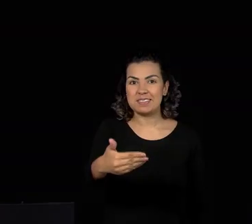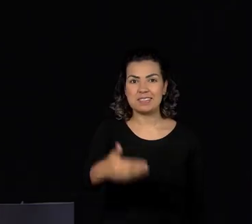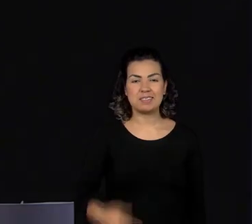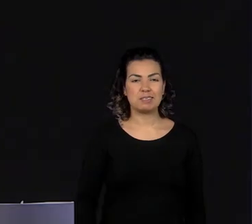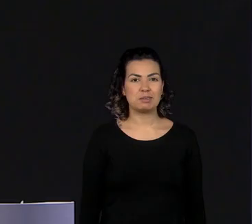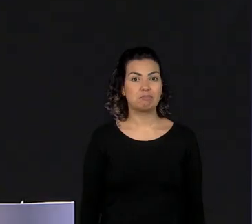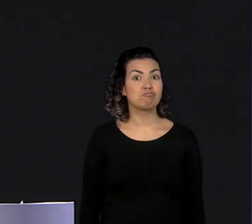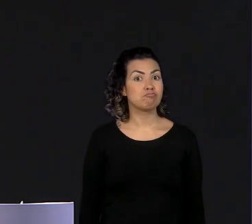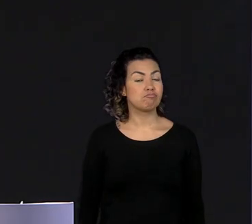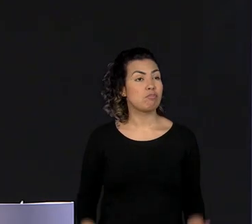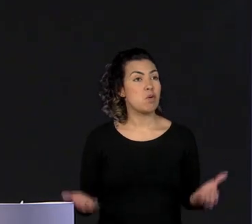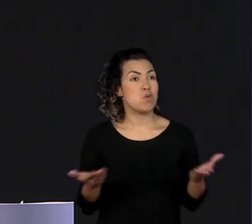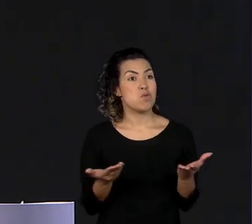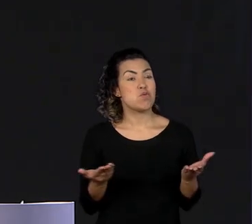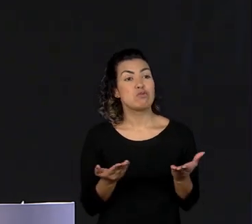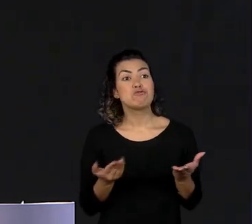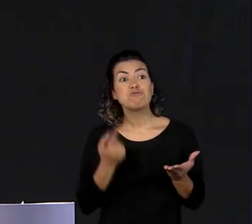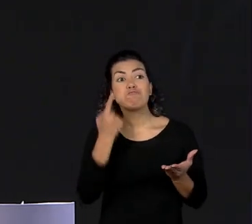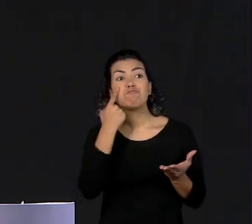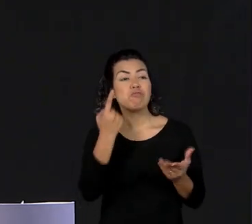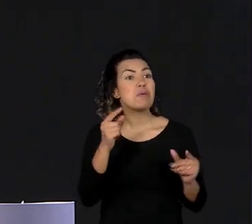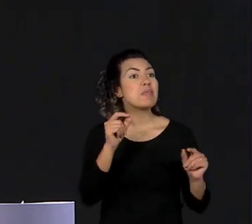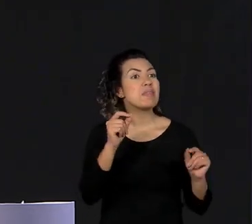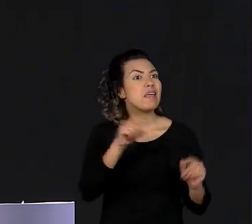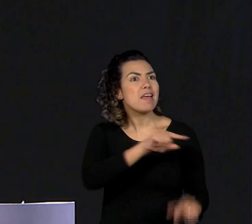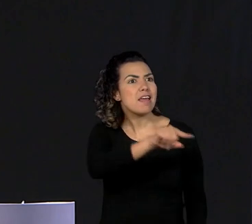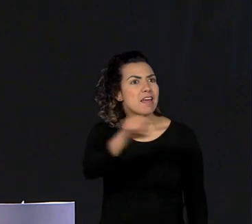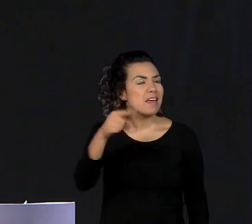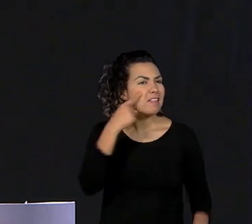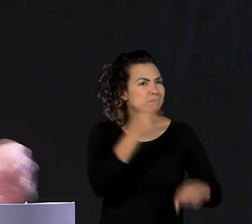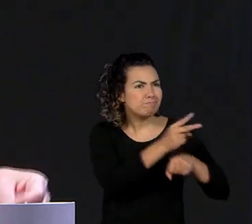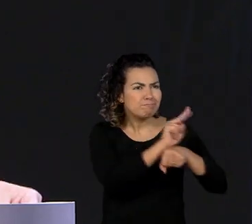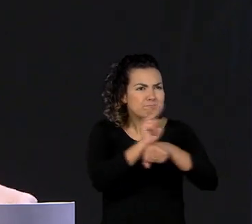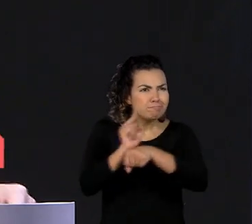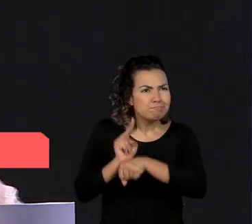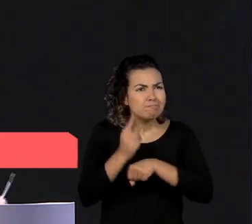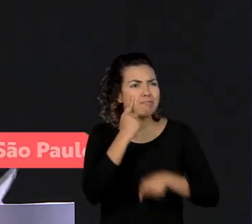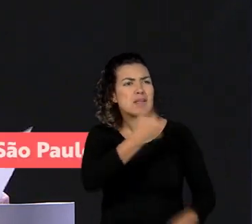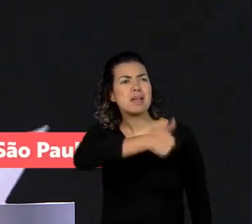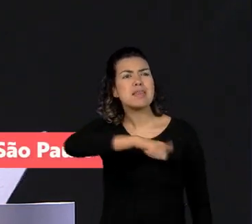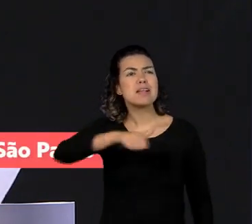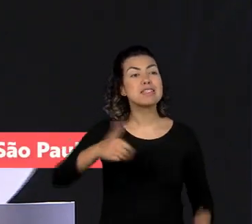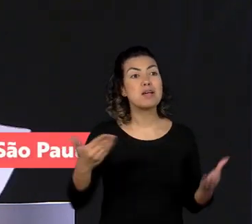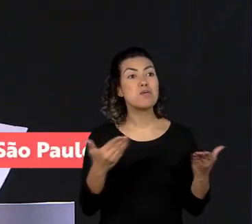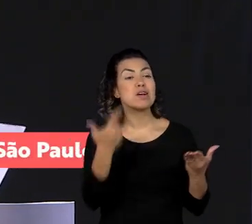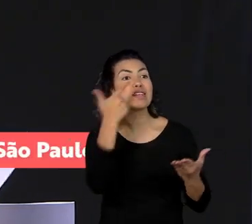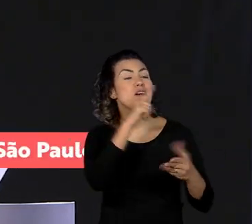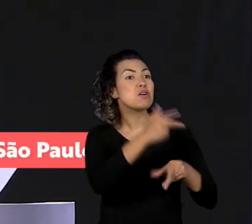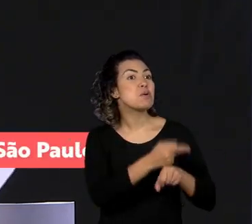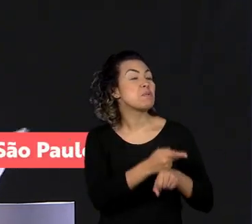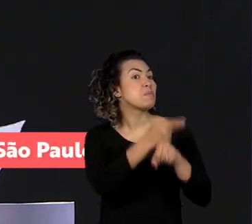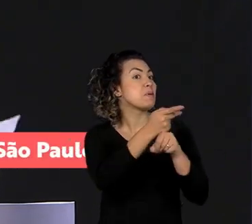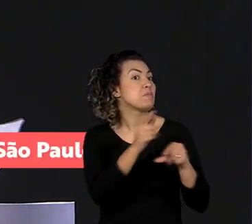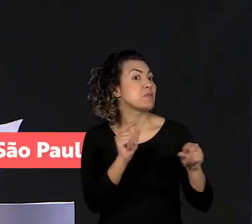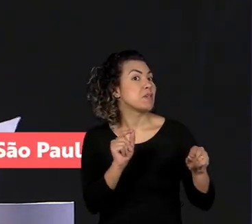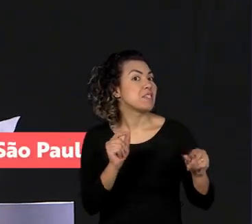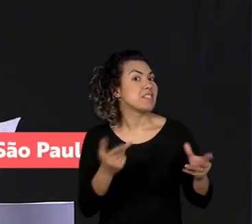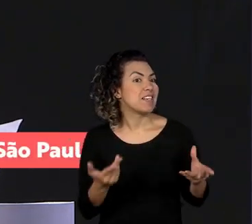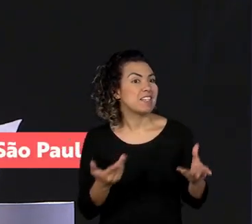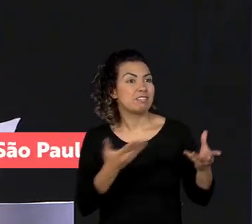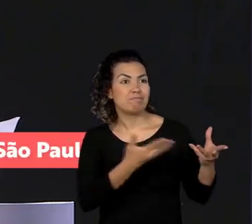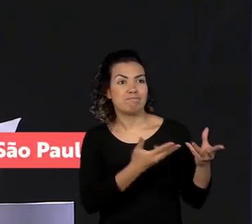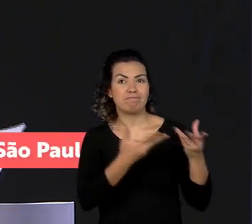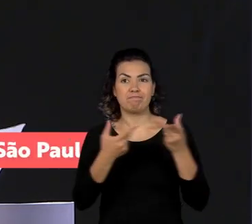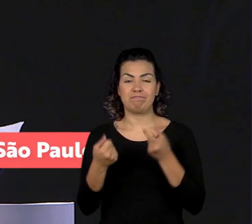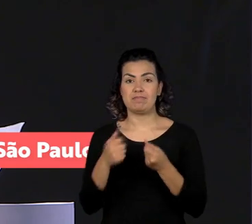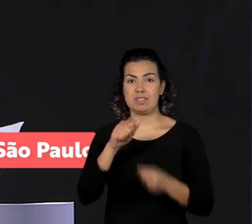Vamos conhecer os nossos analistas homenageados. Vamos convidar aqui ao palco Ana Maria